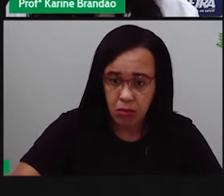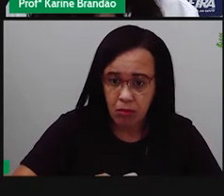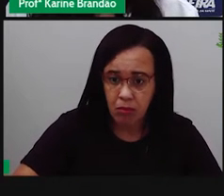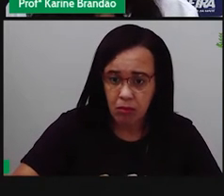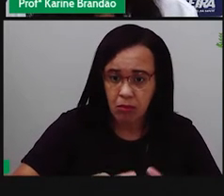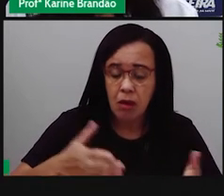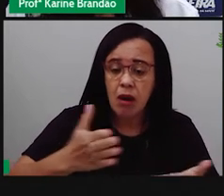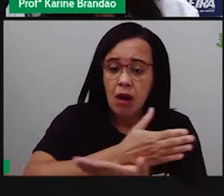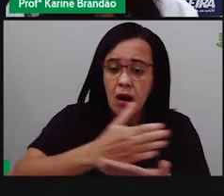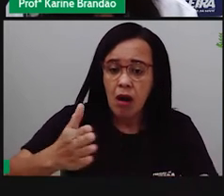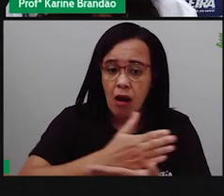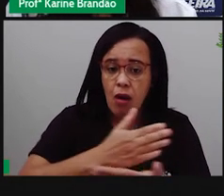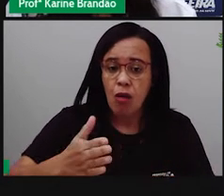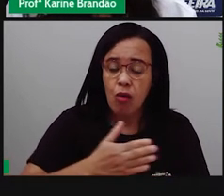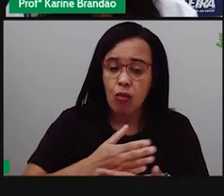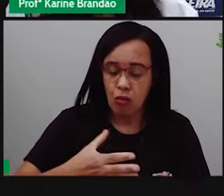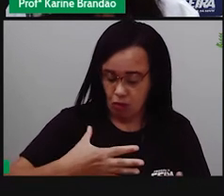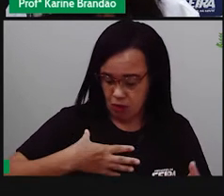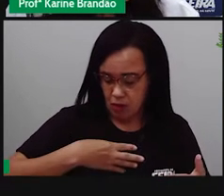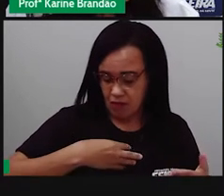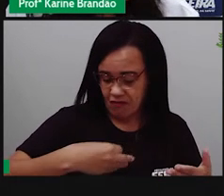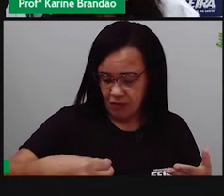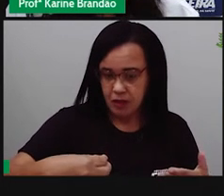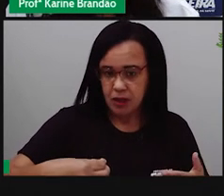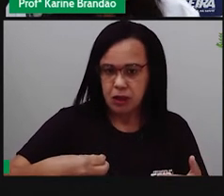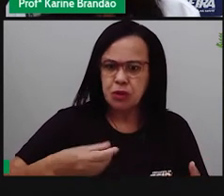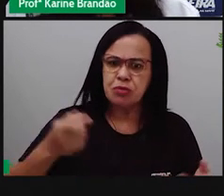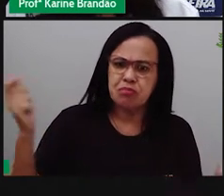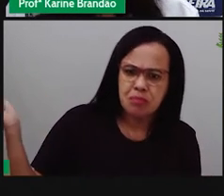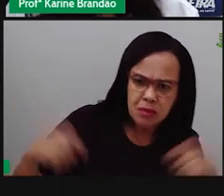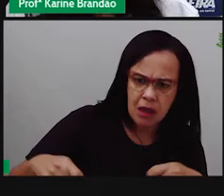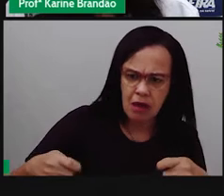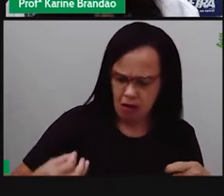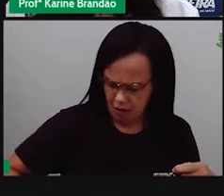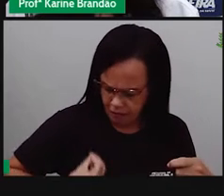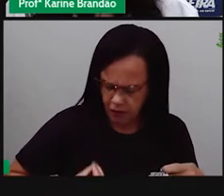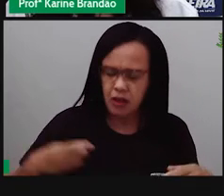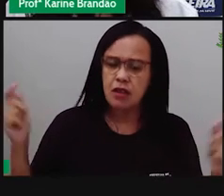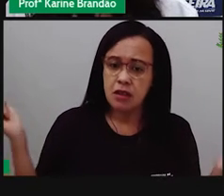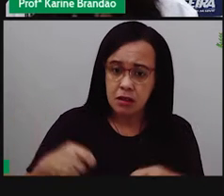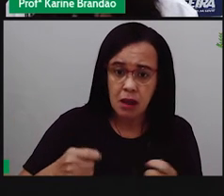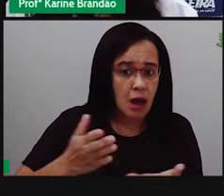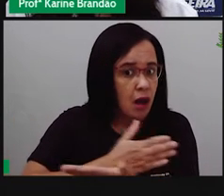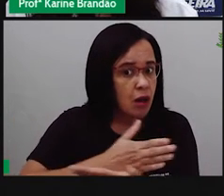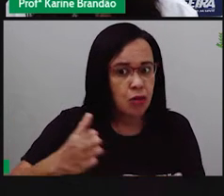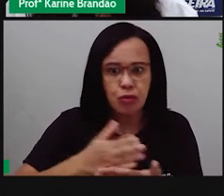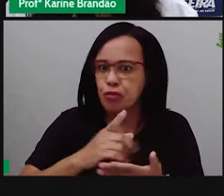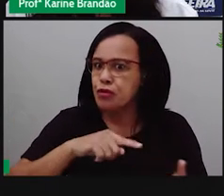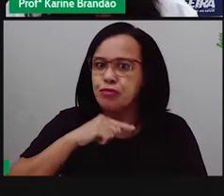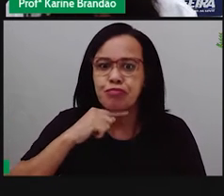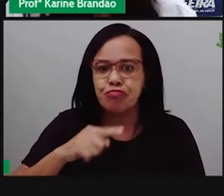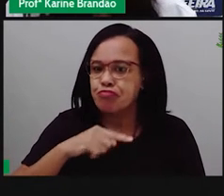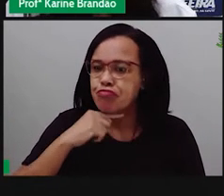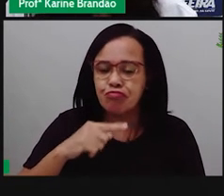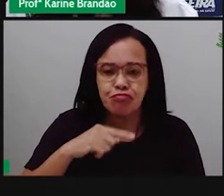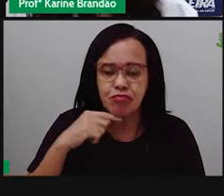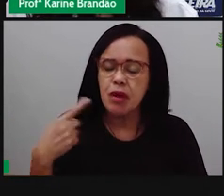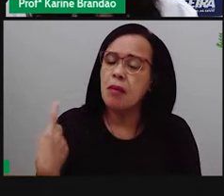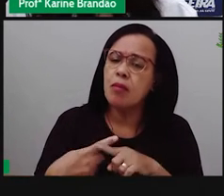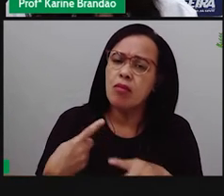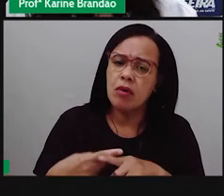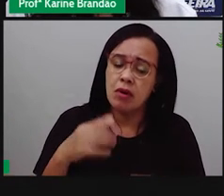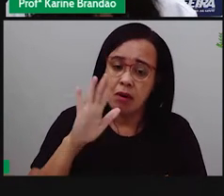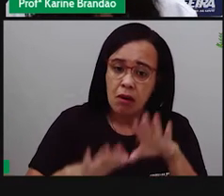os indivíduos melhor adaptados para aquele ambiente. Por quê? Porque vai ter uma falta de alimentos,